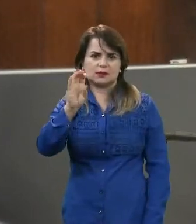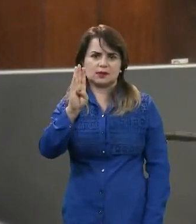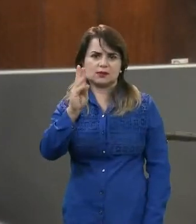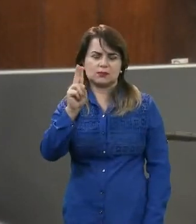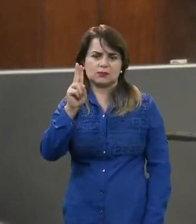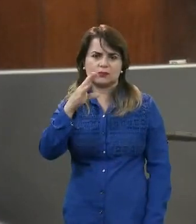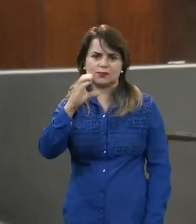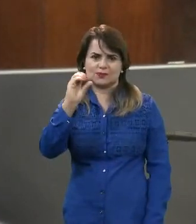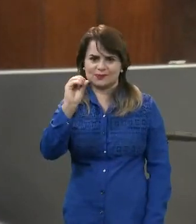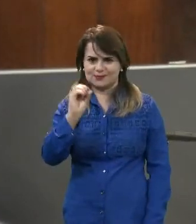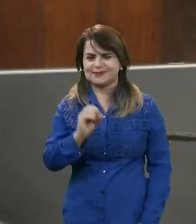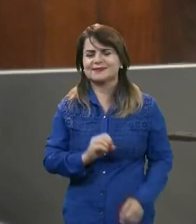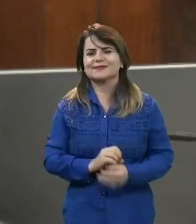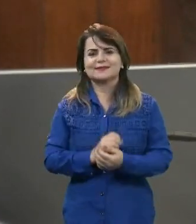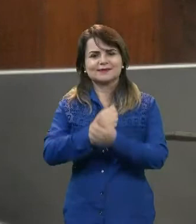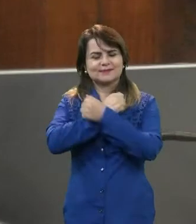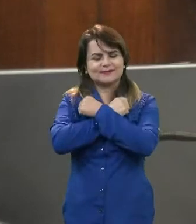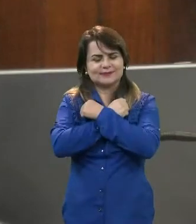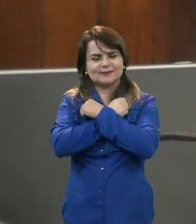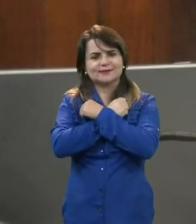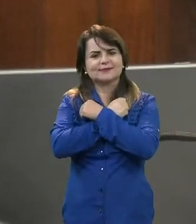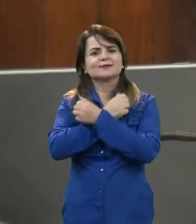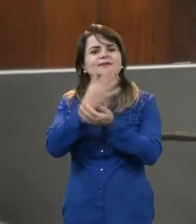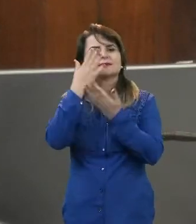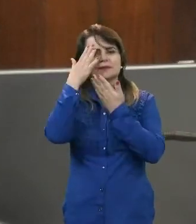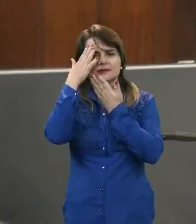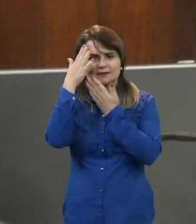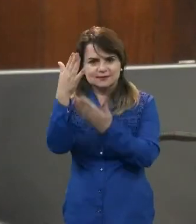todo prazer. Por favor. Muito obrigado.